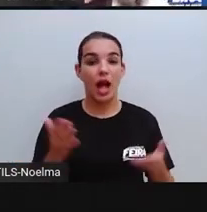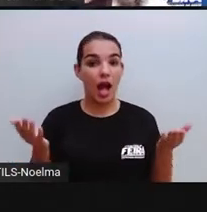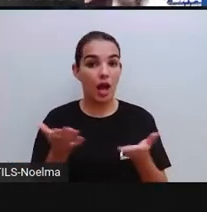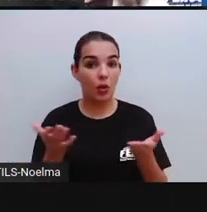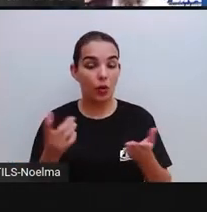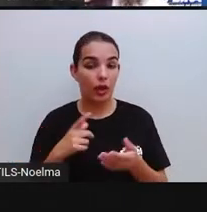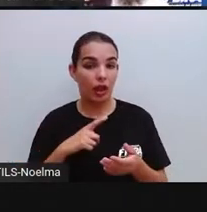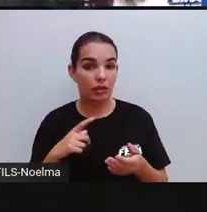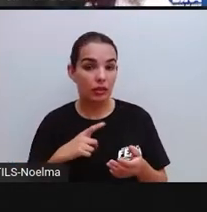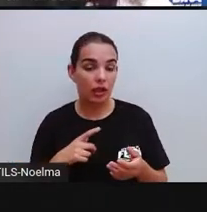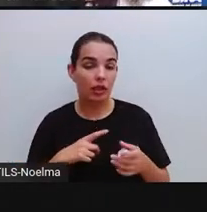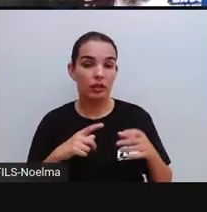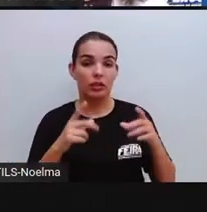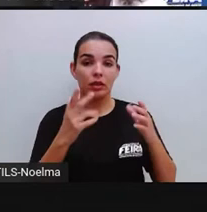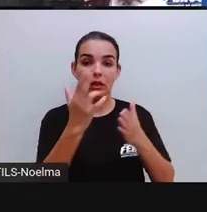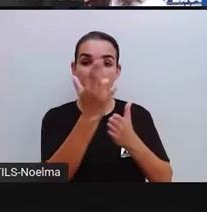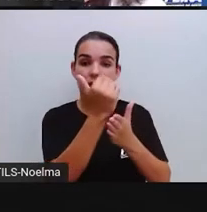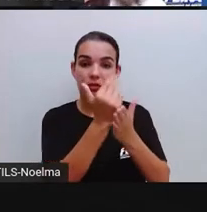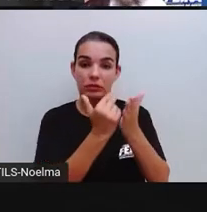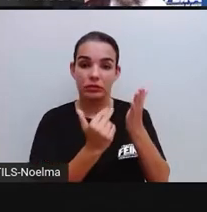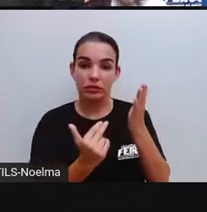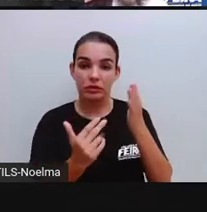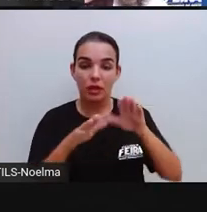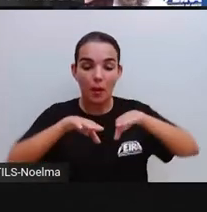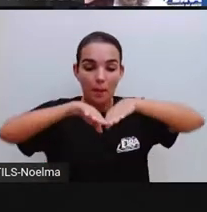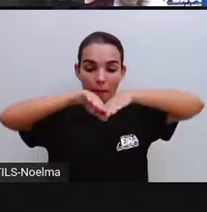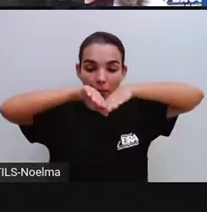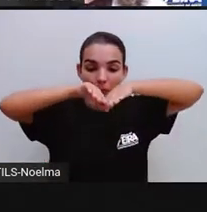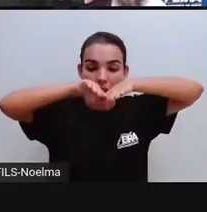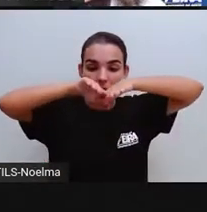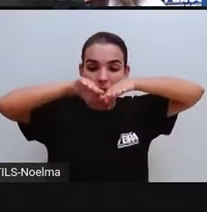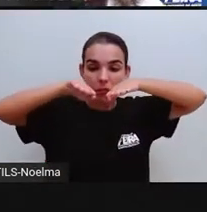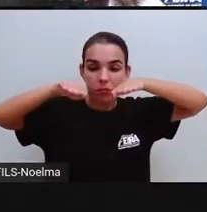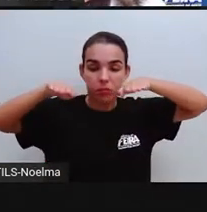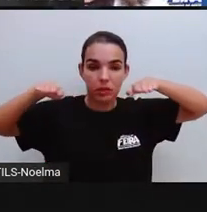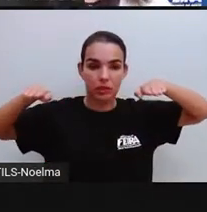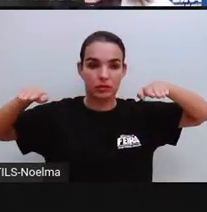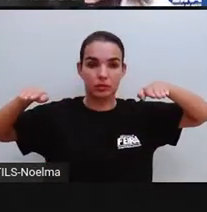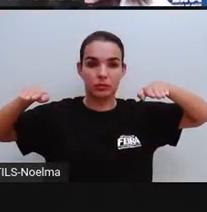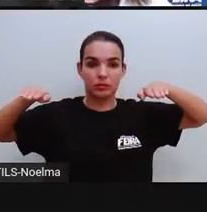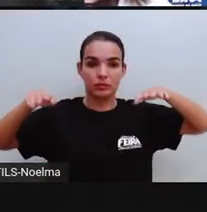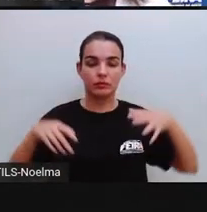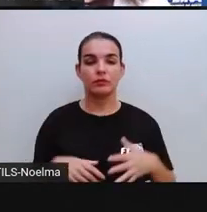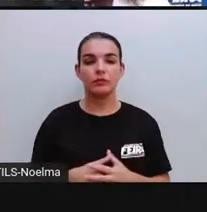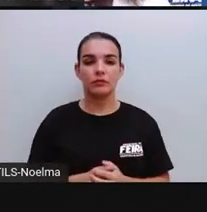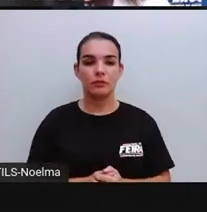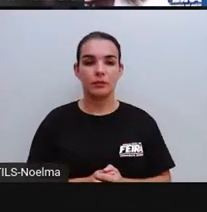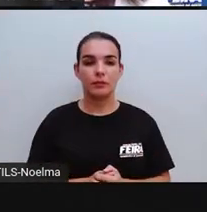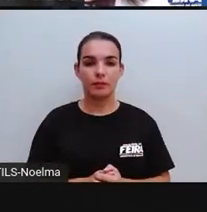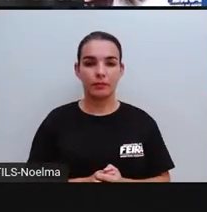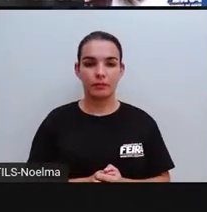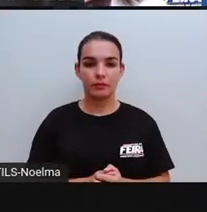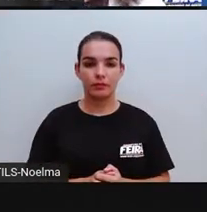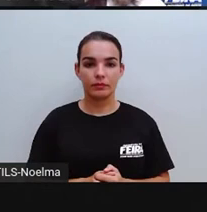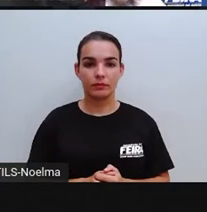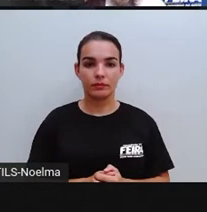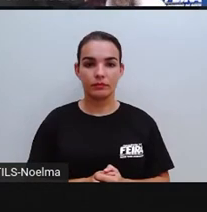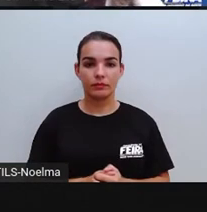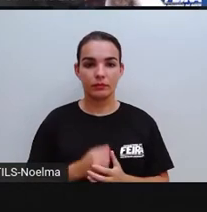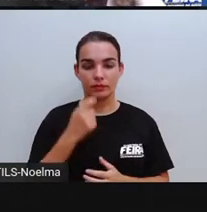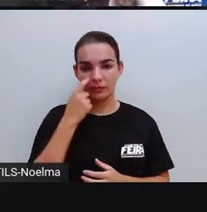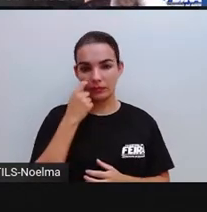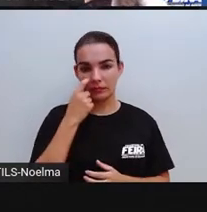Bom, e agora, olha lá, vamos falar aí um pouquinho das figuras planas, tá?